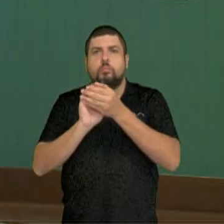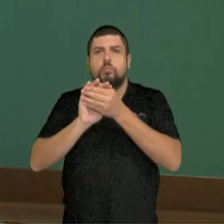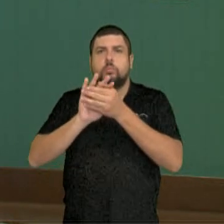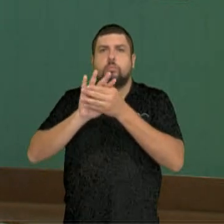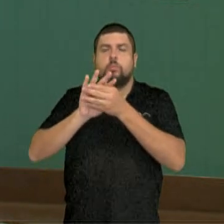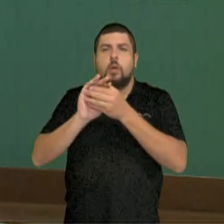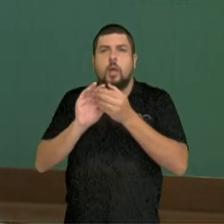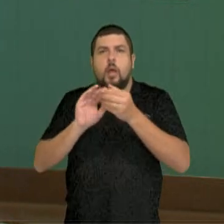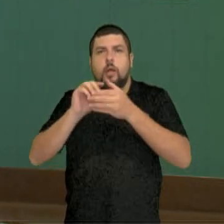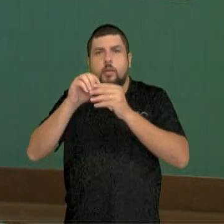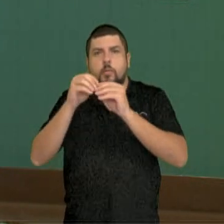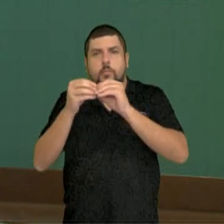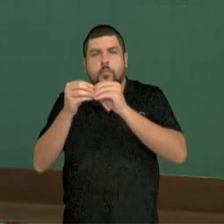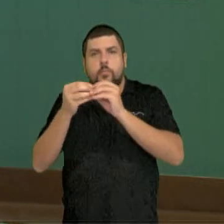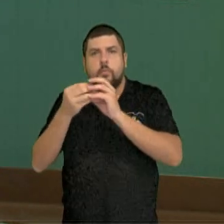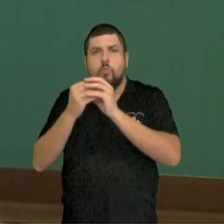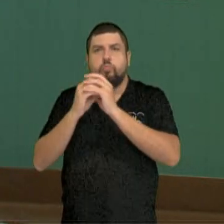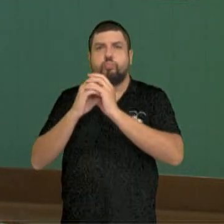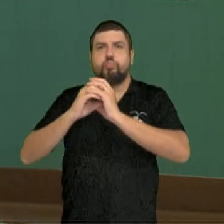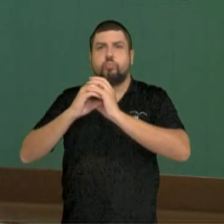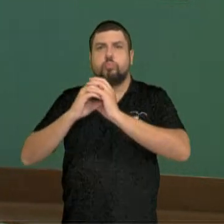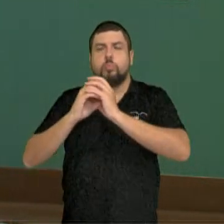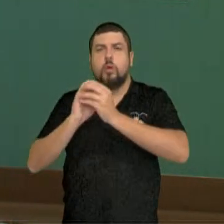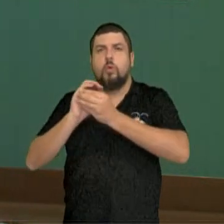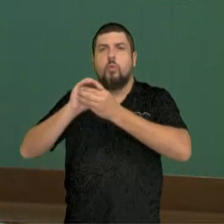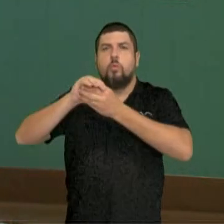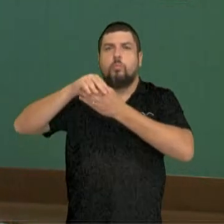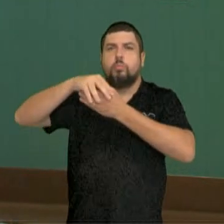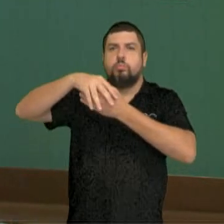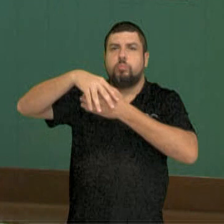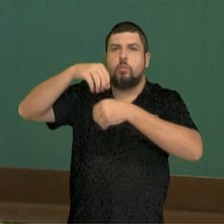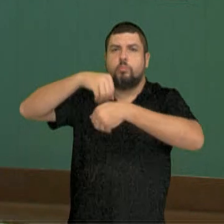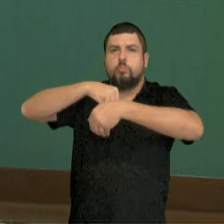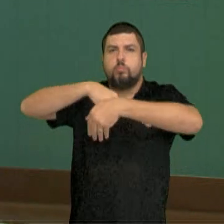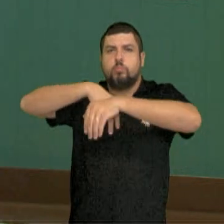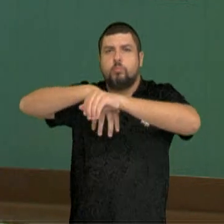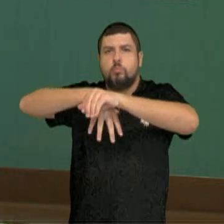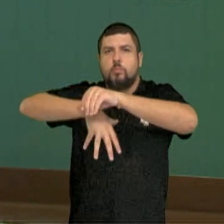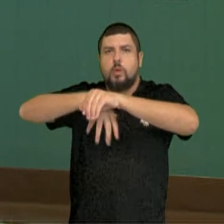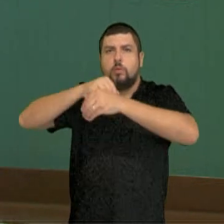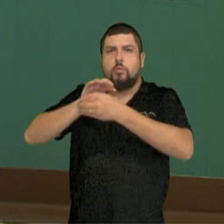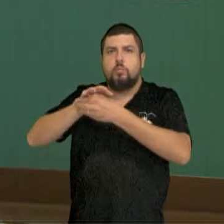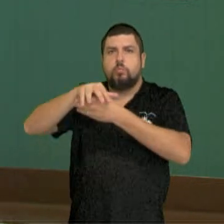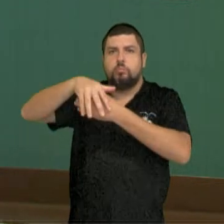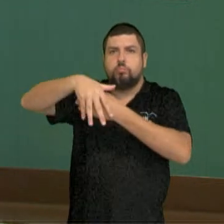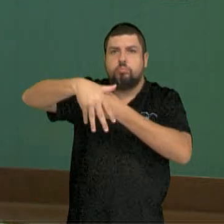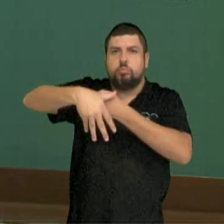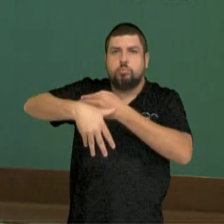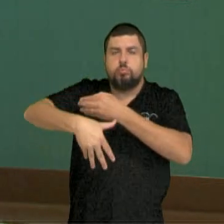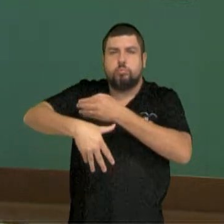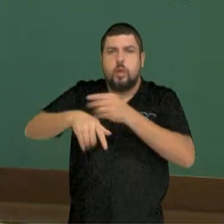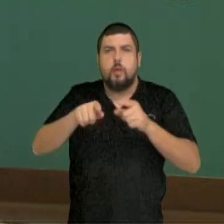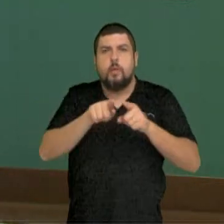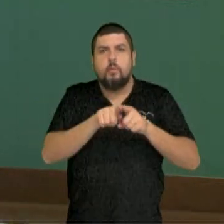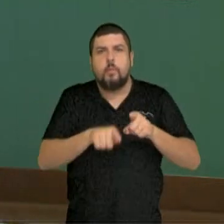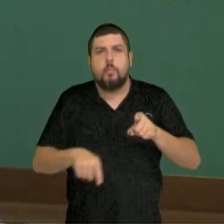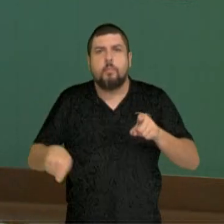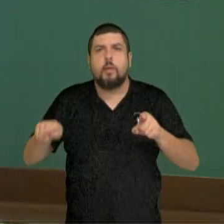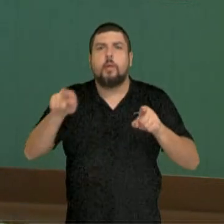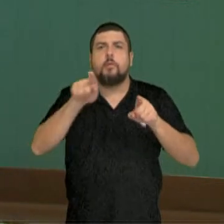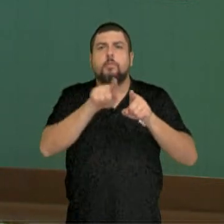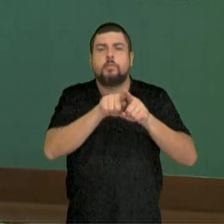zigoto. Esse zigoto origina uma nova planta, que vai se tornar uma adulta, e esse ciclo todo vai continuar